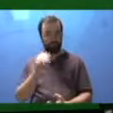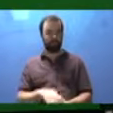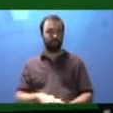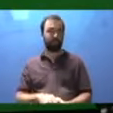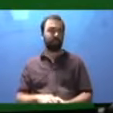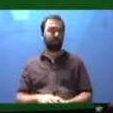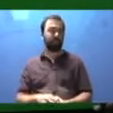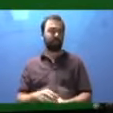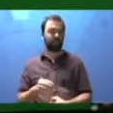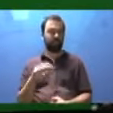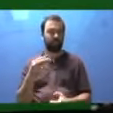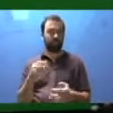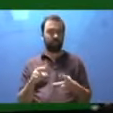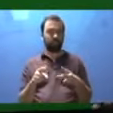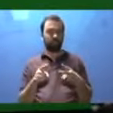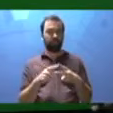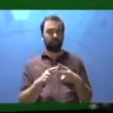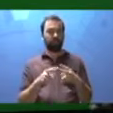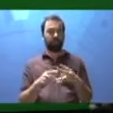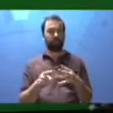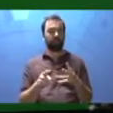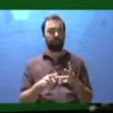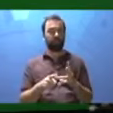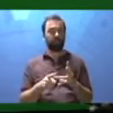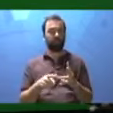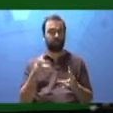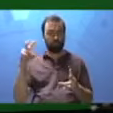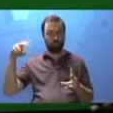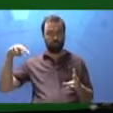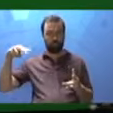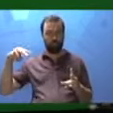Entenderam as visões? As três visões que nós trabalhamos hoje?